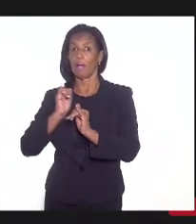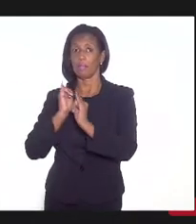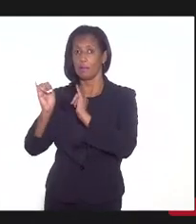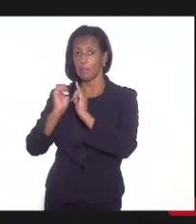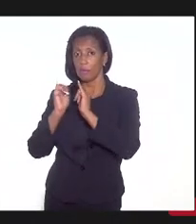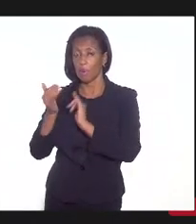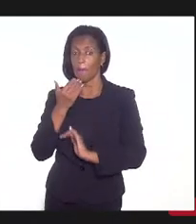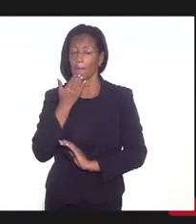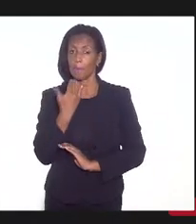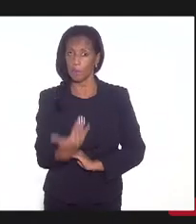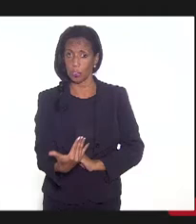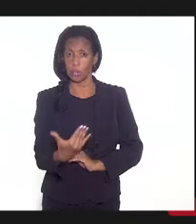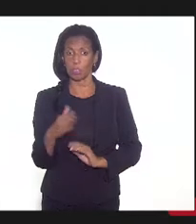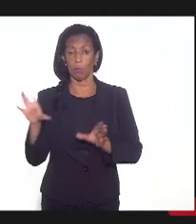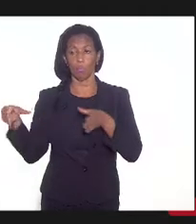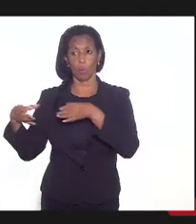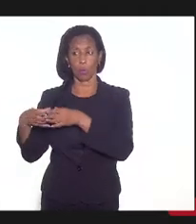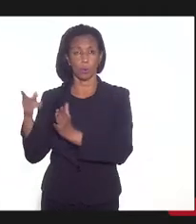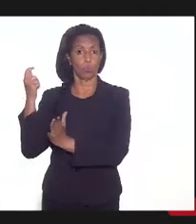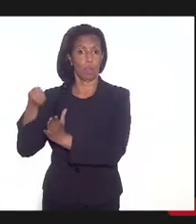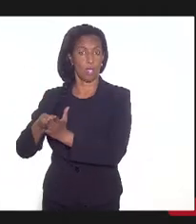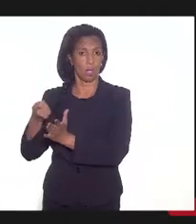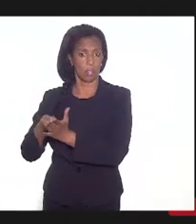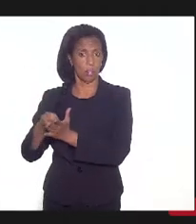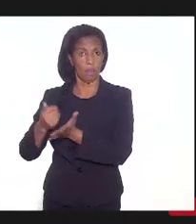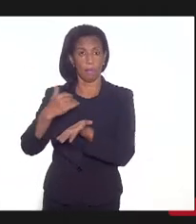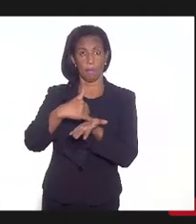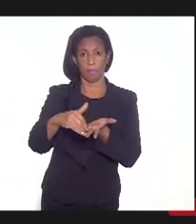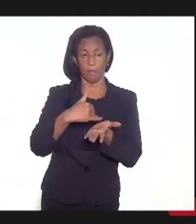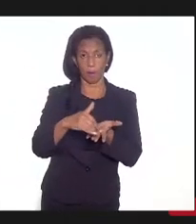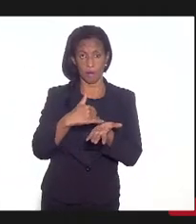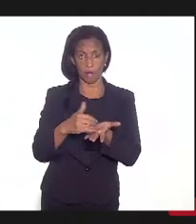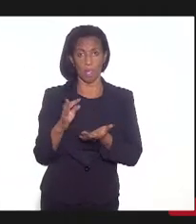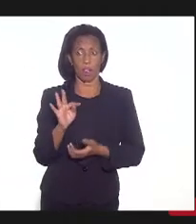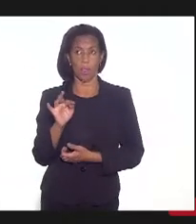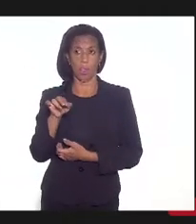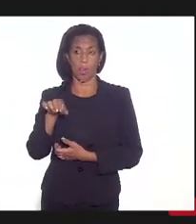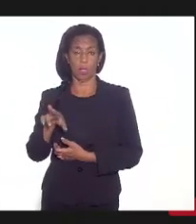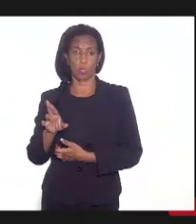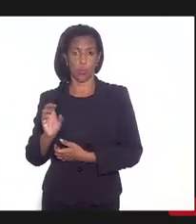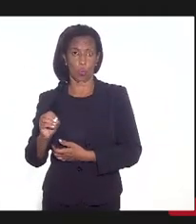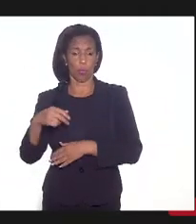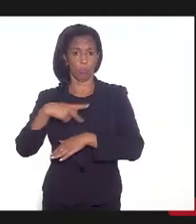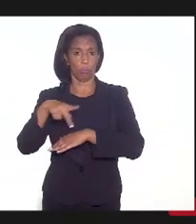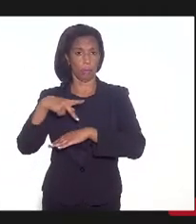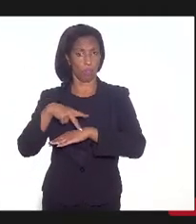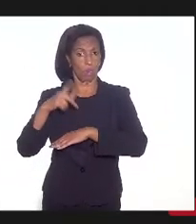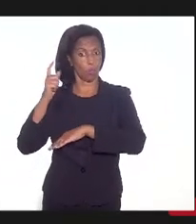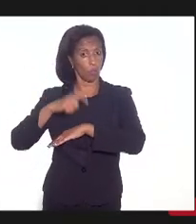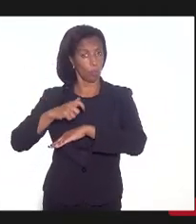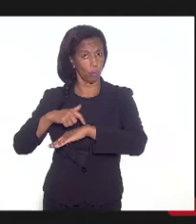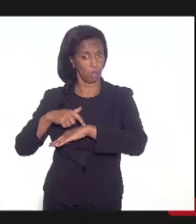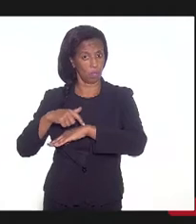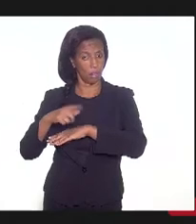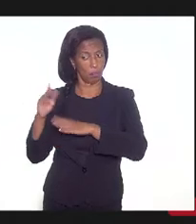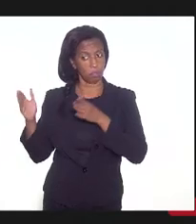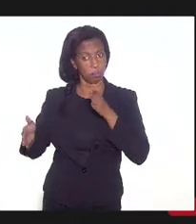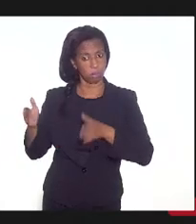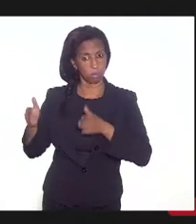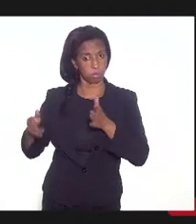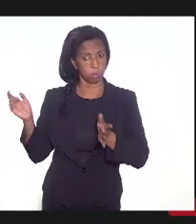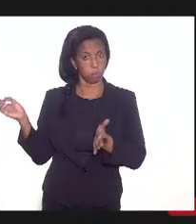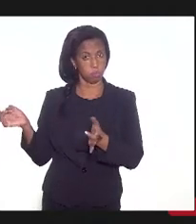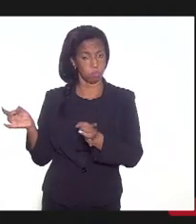pelo Conselho Superior do Regime e pela Secretaria do Tesouro Nacional no prazo estabelecido. E aí são os